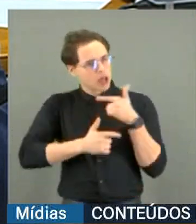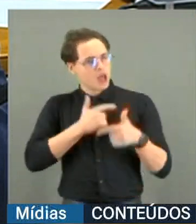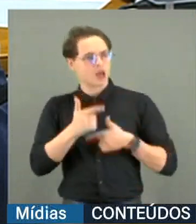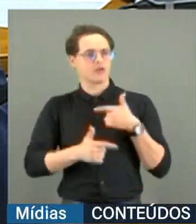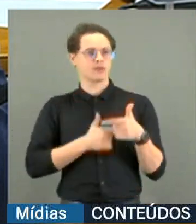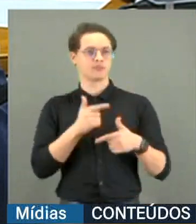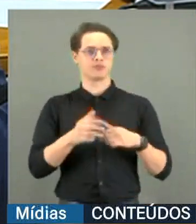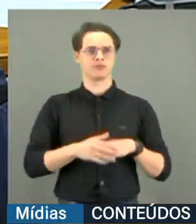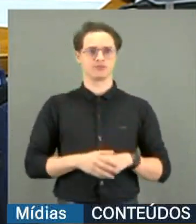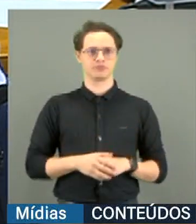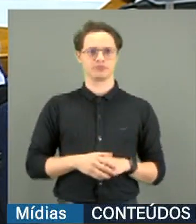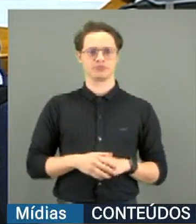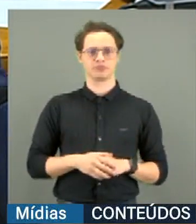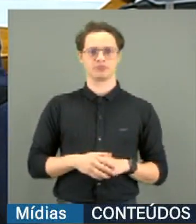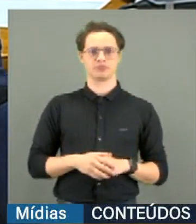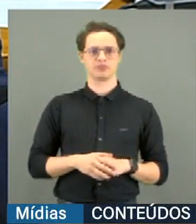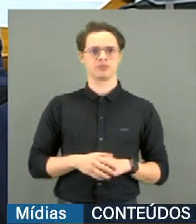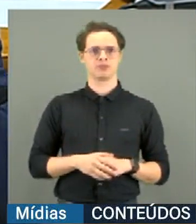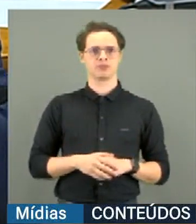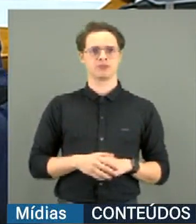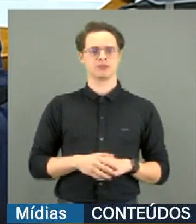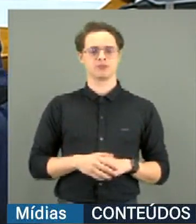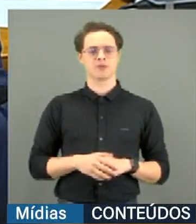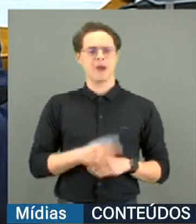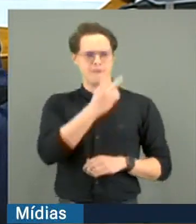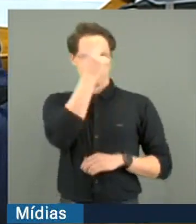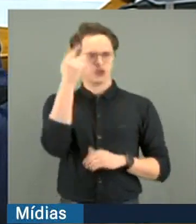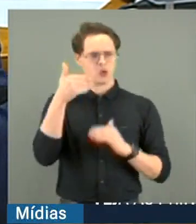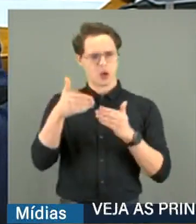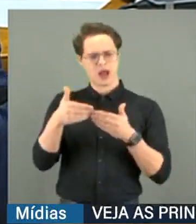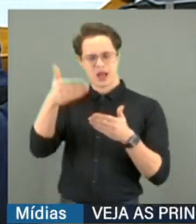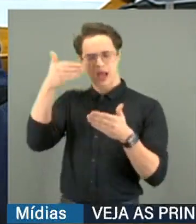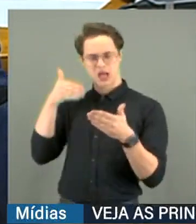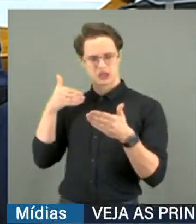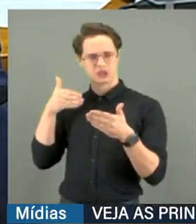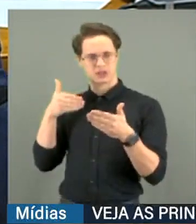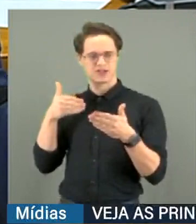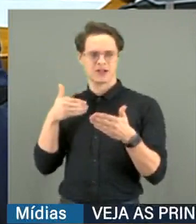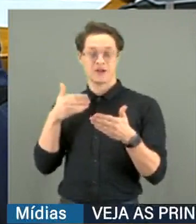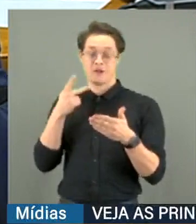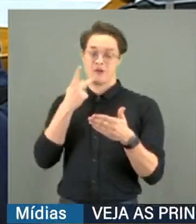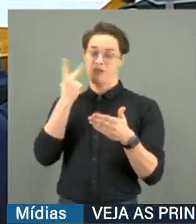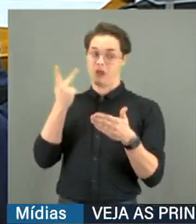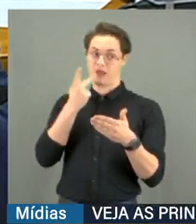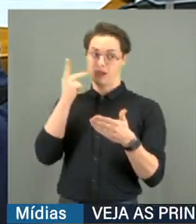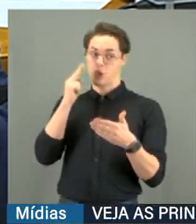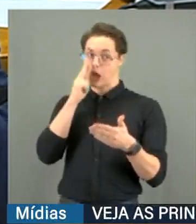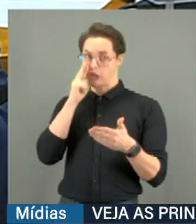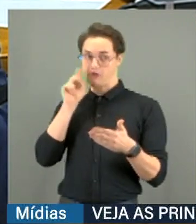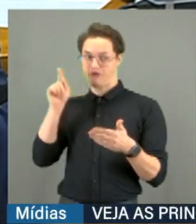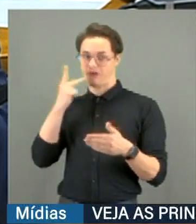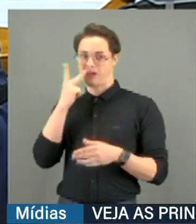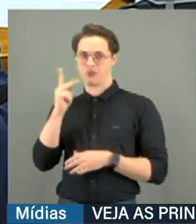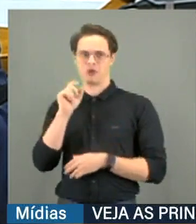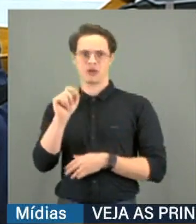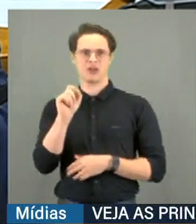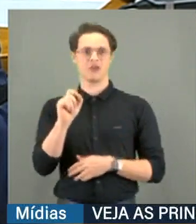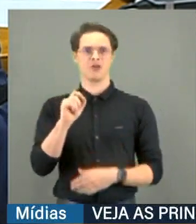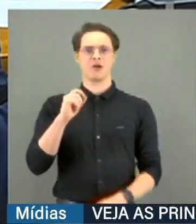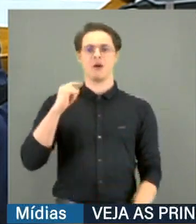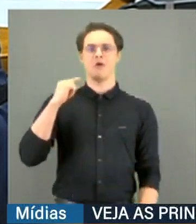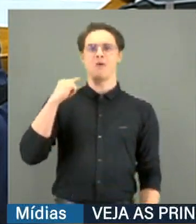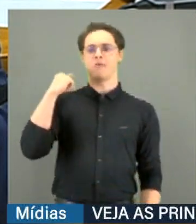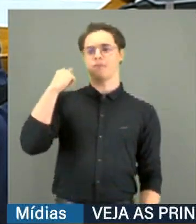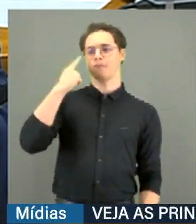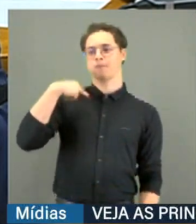Eu acabei de ouvir o orador anterior dizendo aqui que virou advogado agora